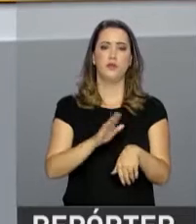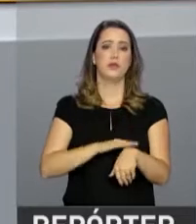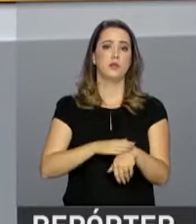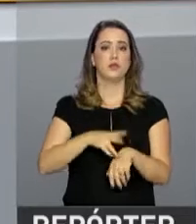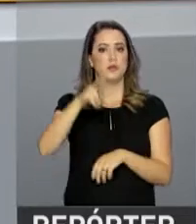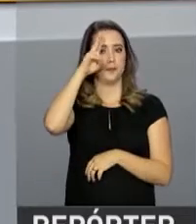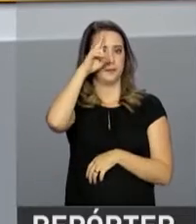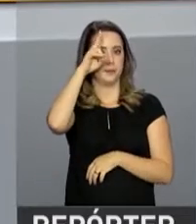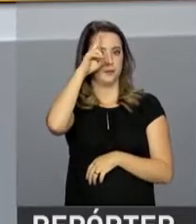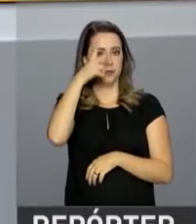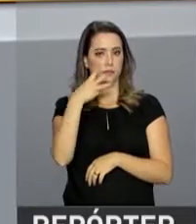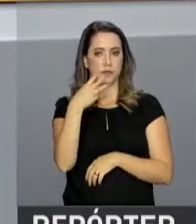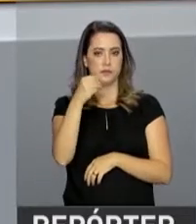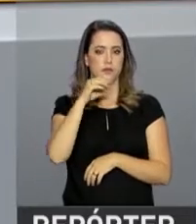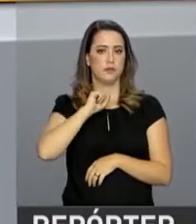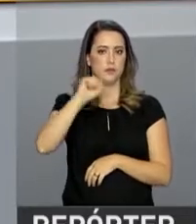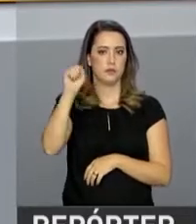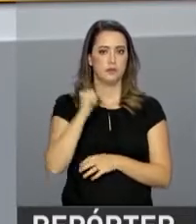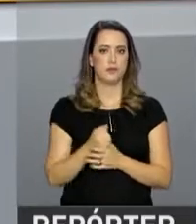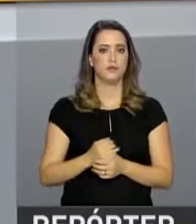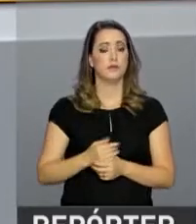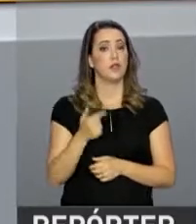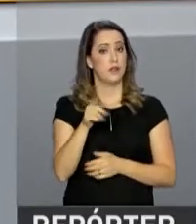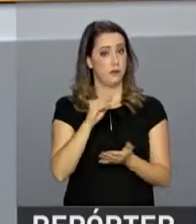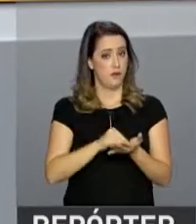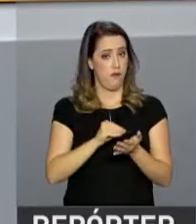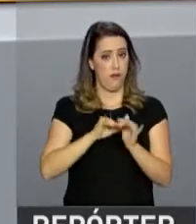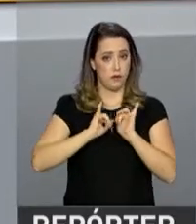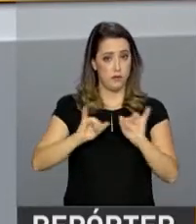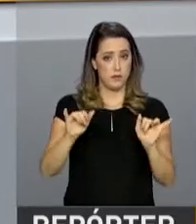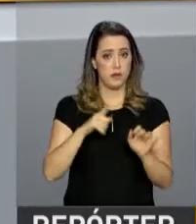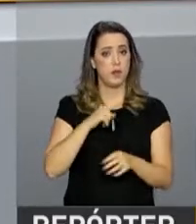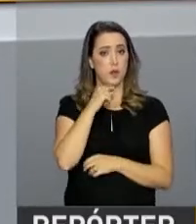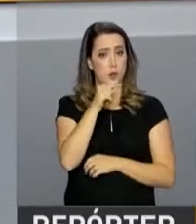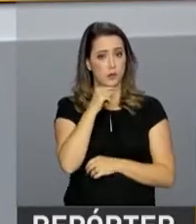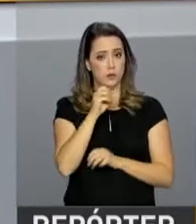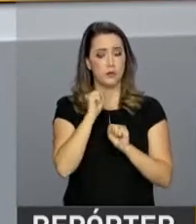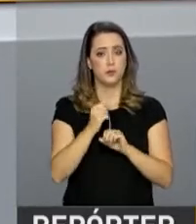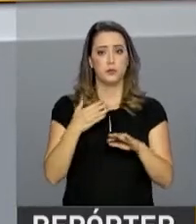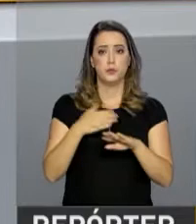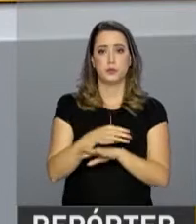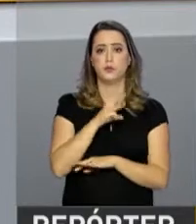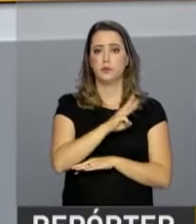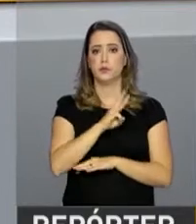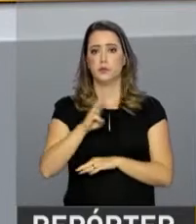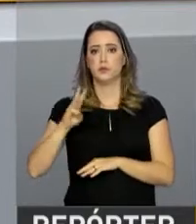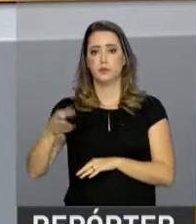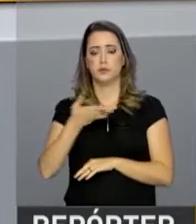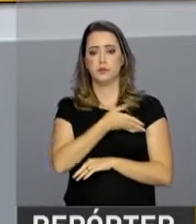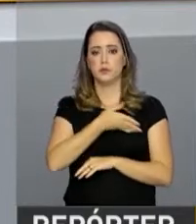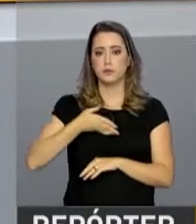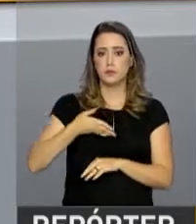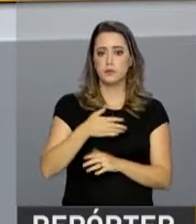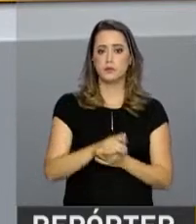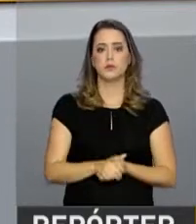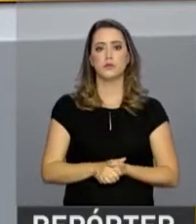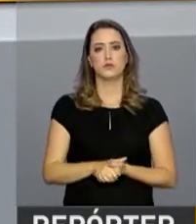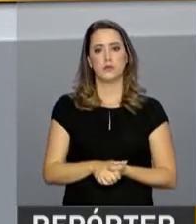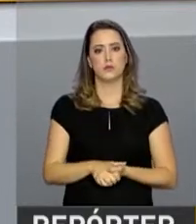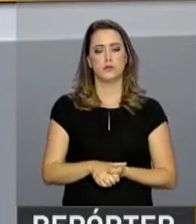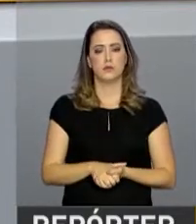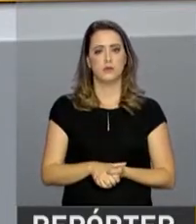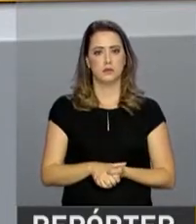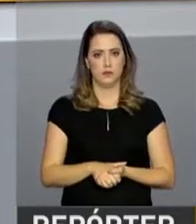prazo, que é na próxima segunda-feira, dia 30 de abril. Se você ainda não enviou e tem alguma dúvida, acesse o site da Receita, receita.fazenda